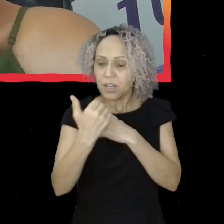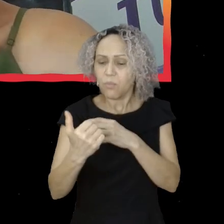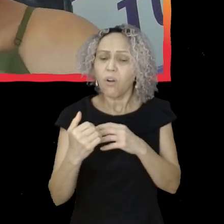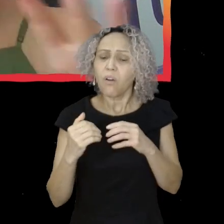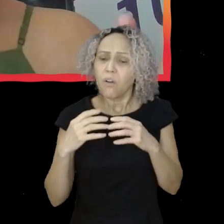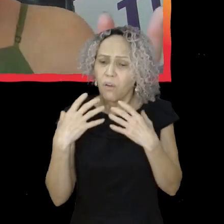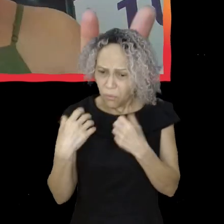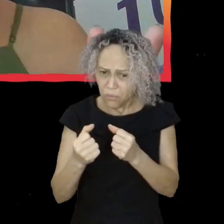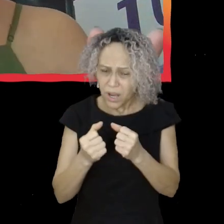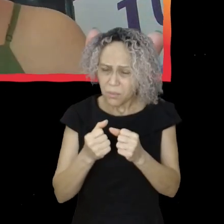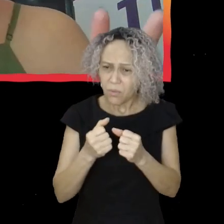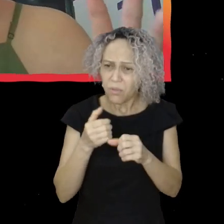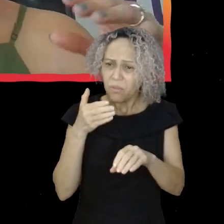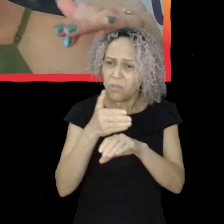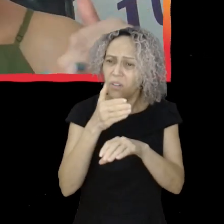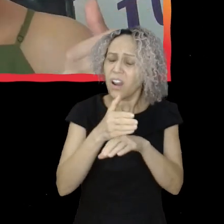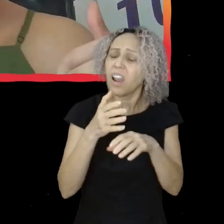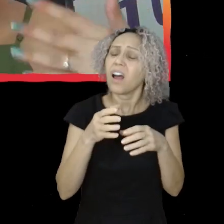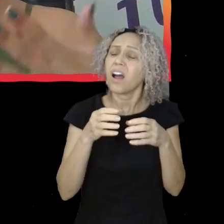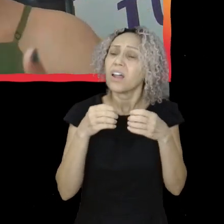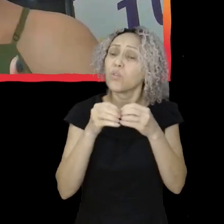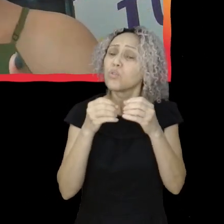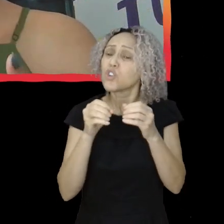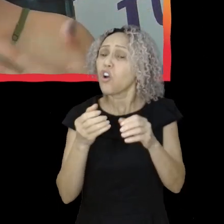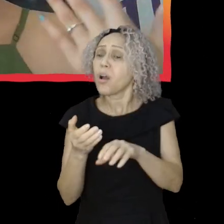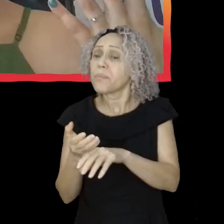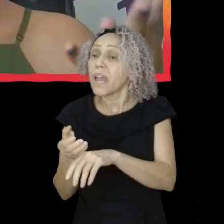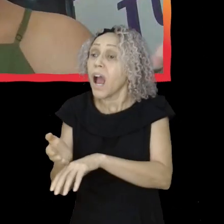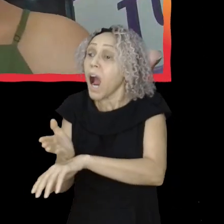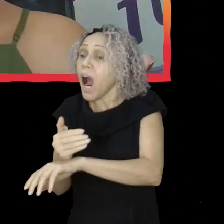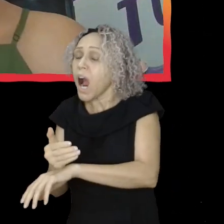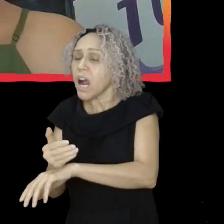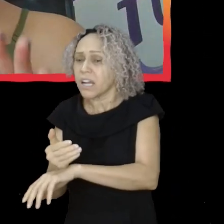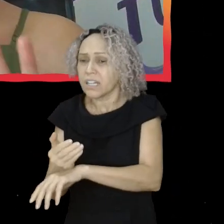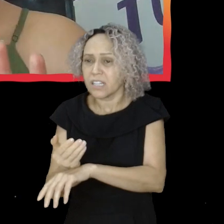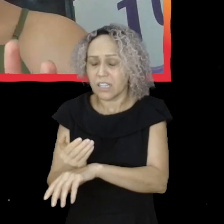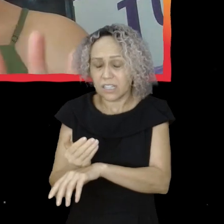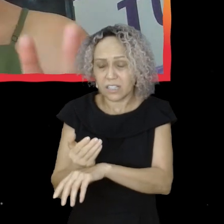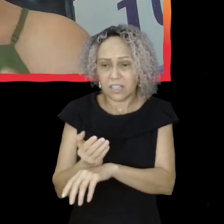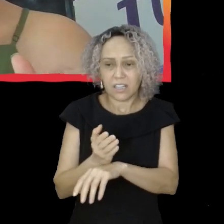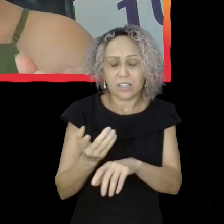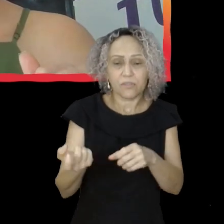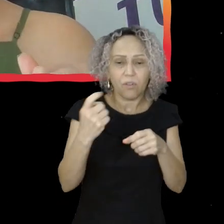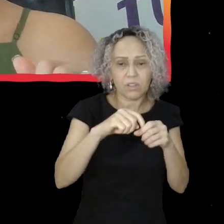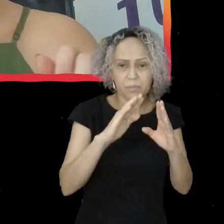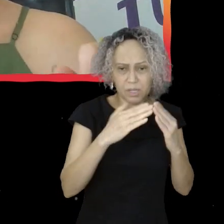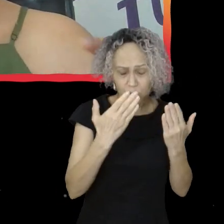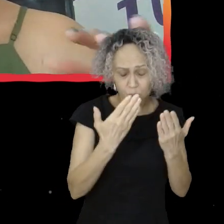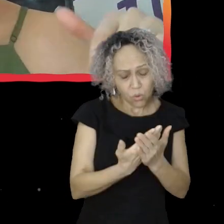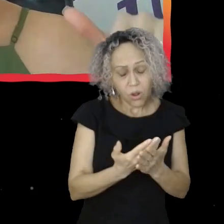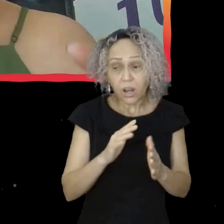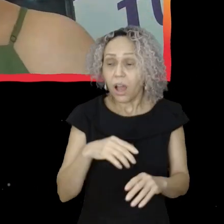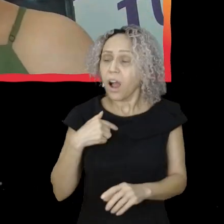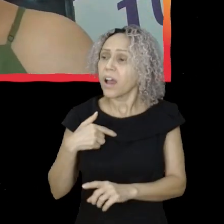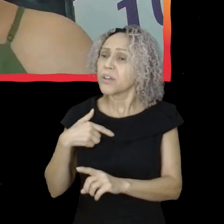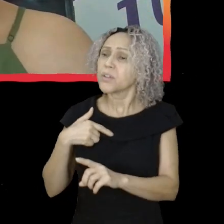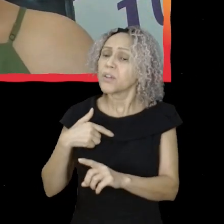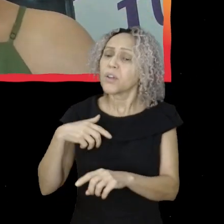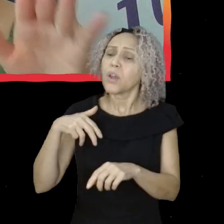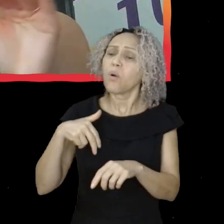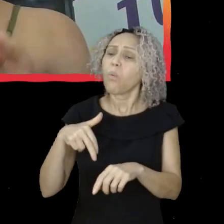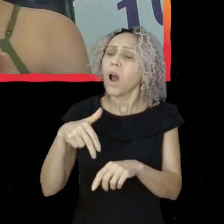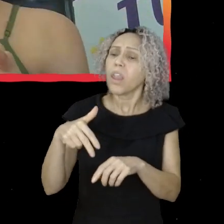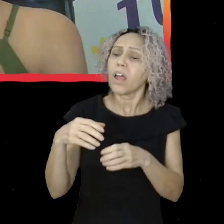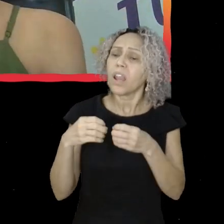Enfim, tava um negócio meio estranho, assim. Daí eu pego o ônibus e volto pra escola, junto com as minhas amigas, e quando eu tô chegando na